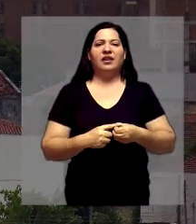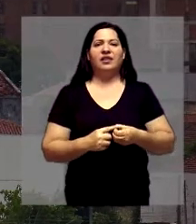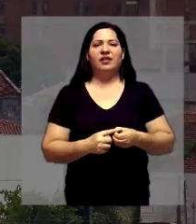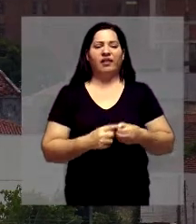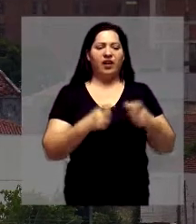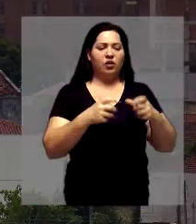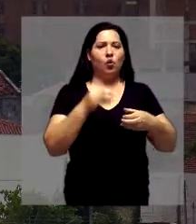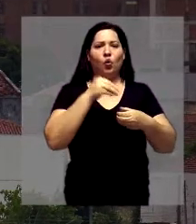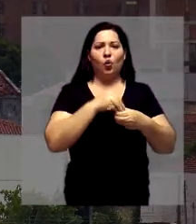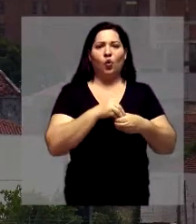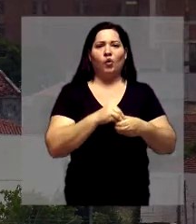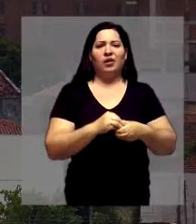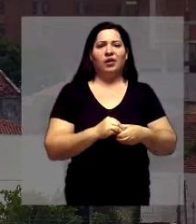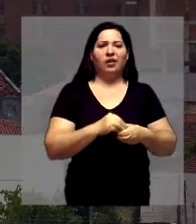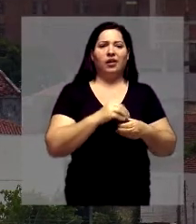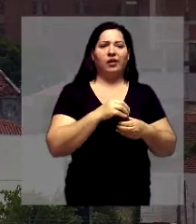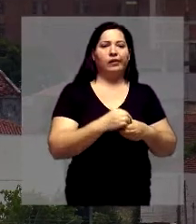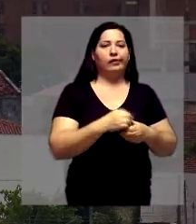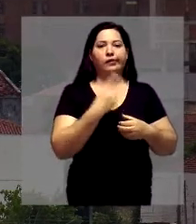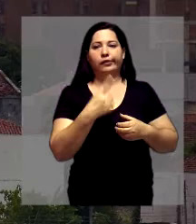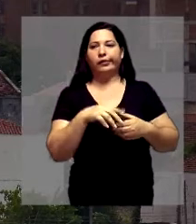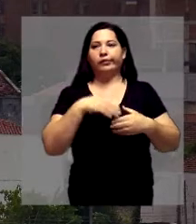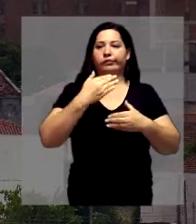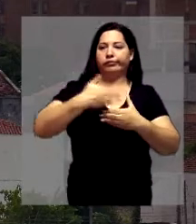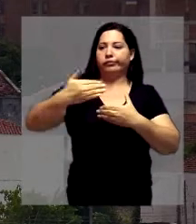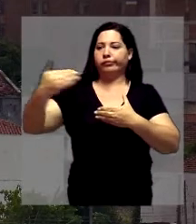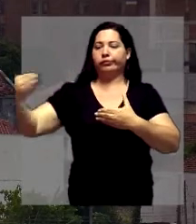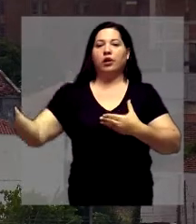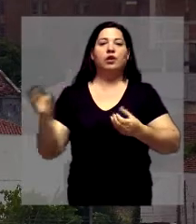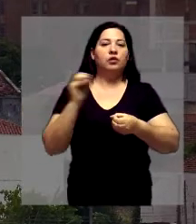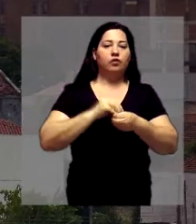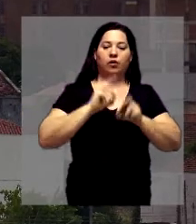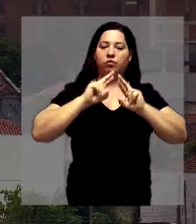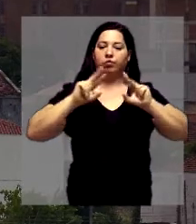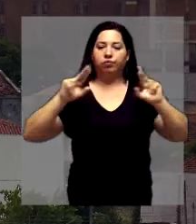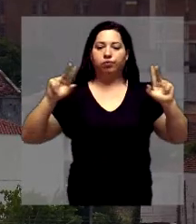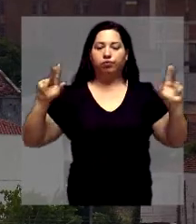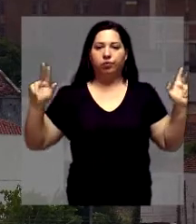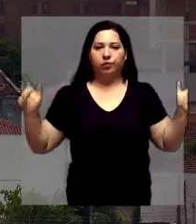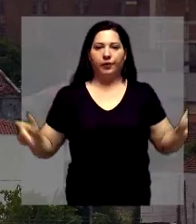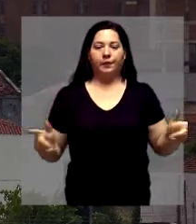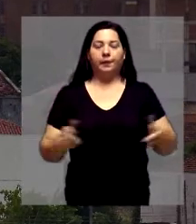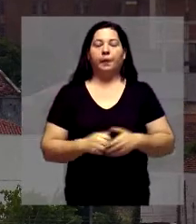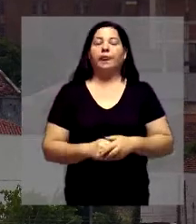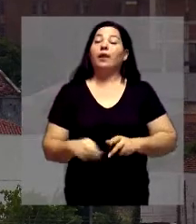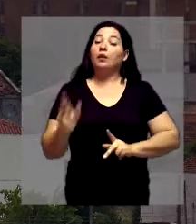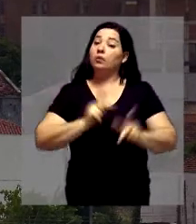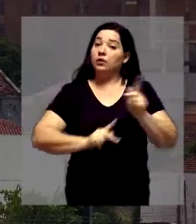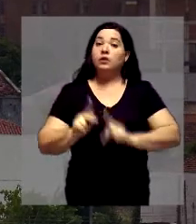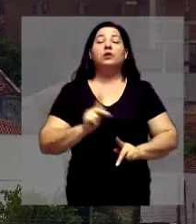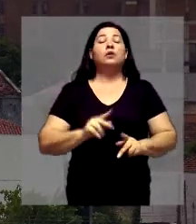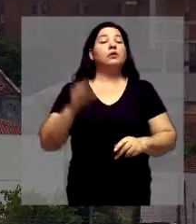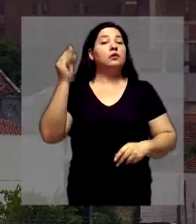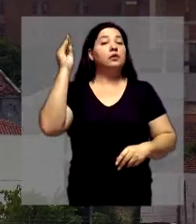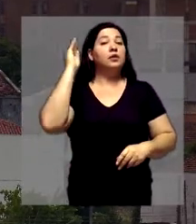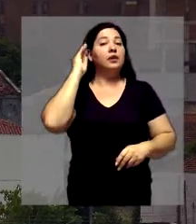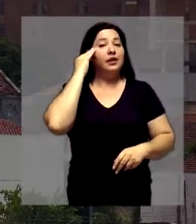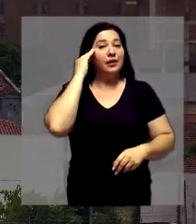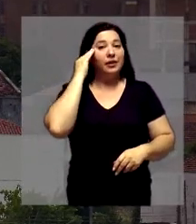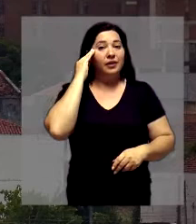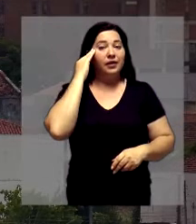tenho um, um, um voto. E assim, e a população entendeu a mensagem que eu estava querendo passar. A